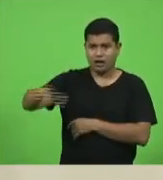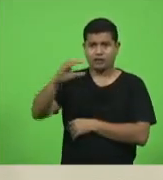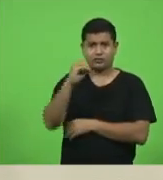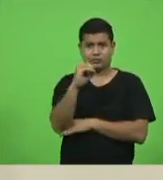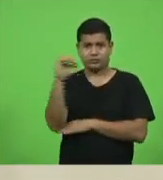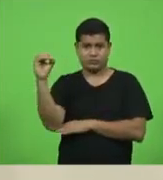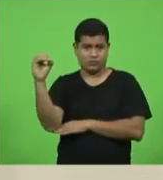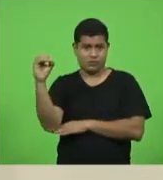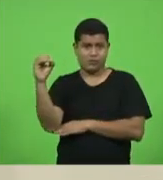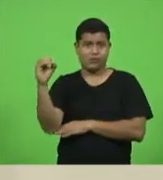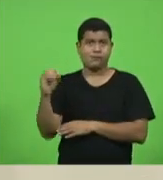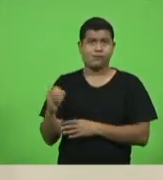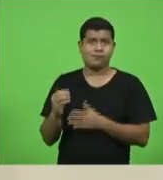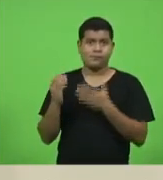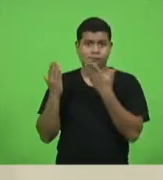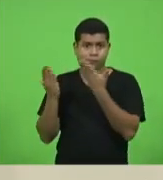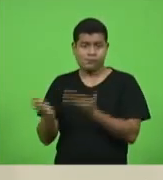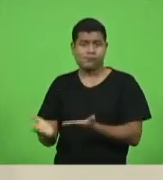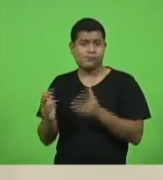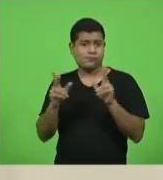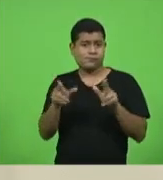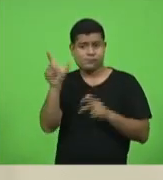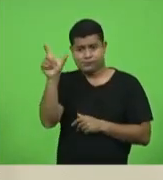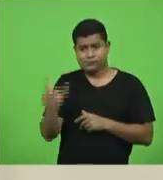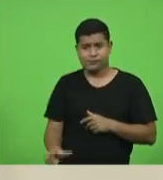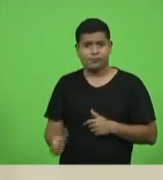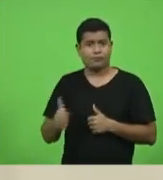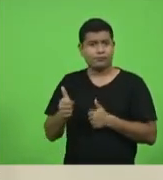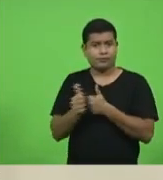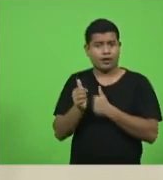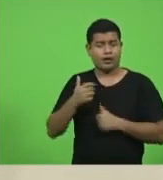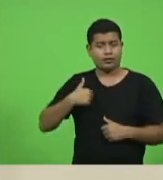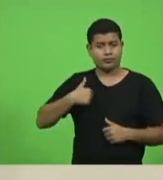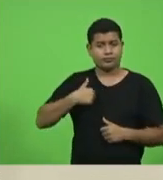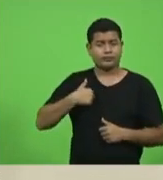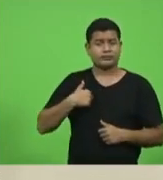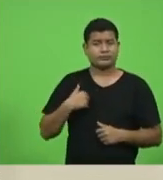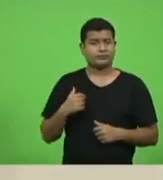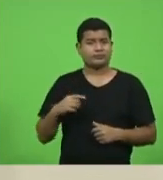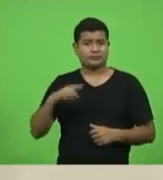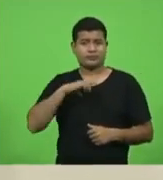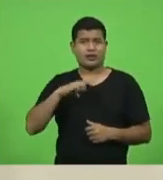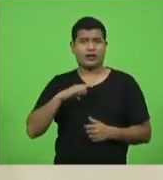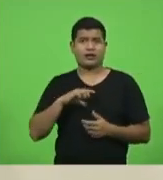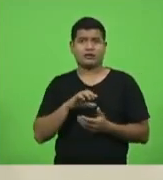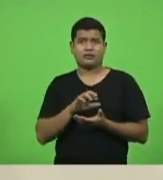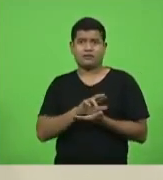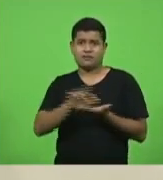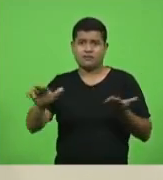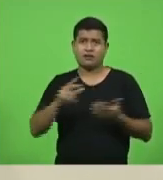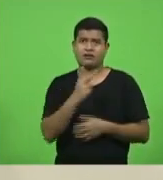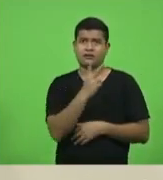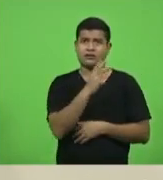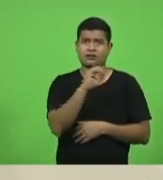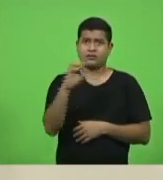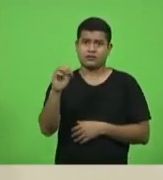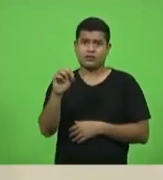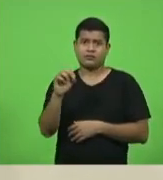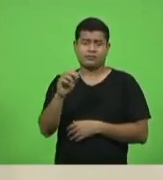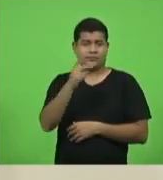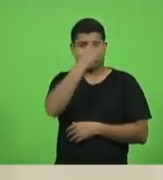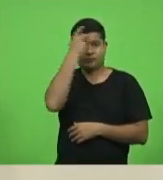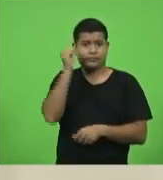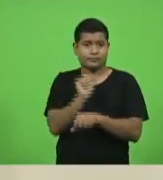E assim como essa pessoa próxima, nós temos mais de 200 pessoas em Santa Catarina